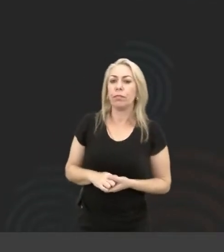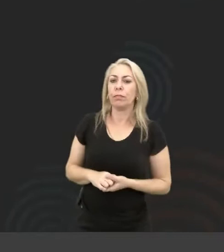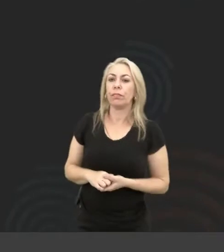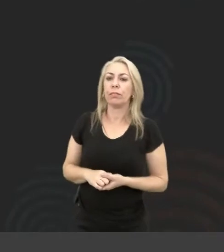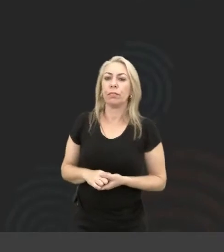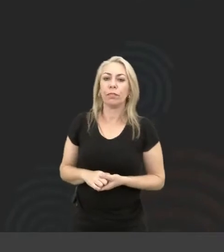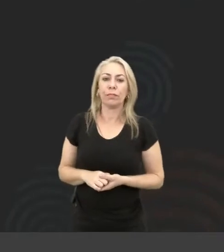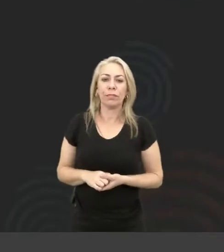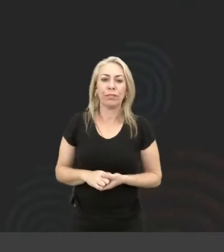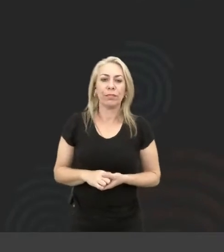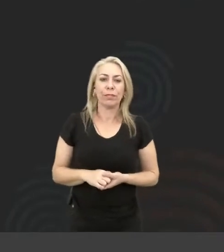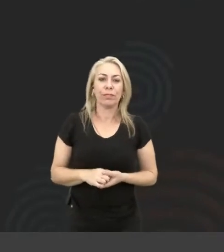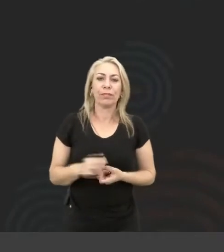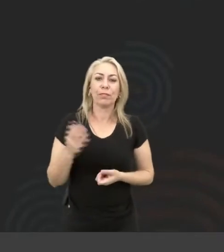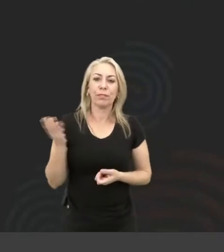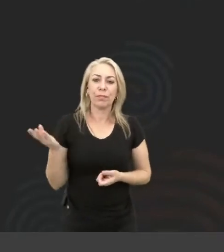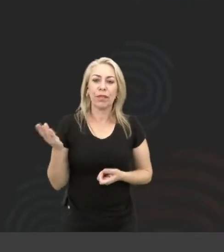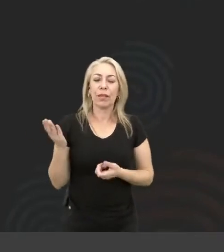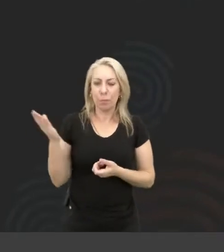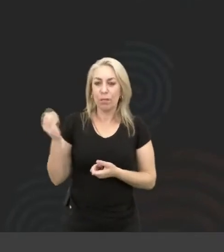por favor. então você começa. Vai lá.